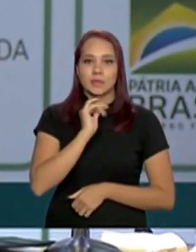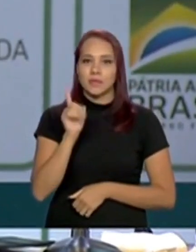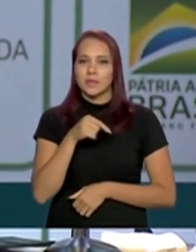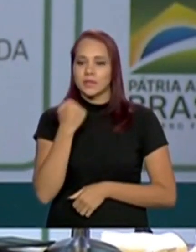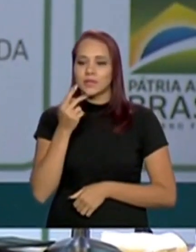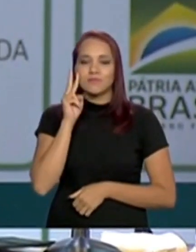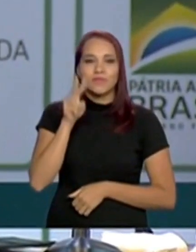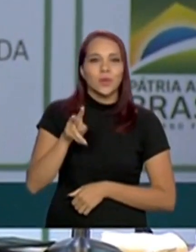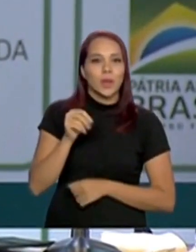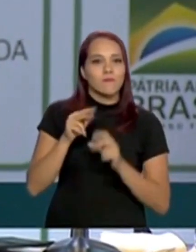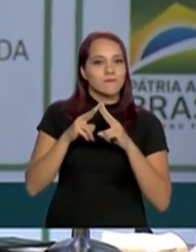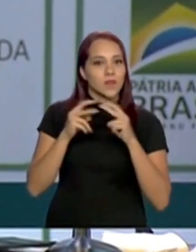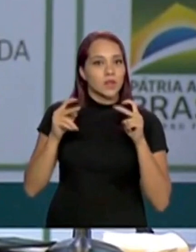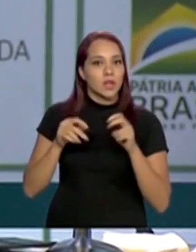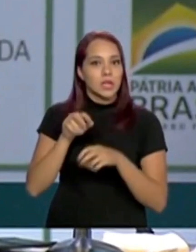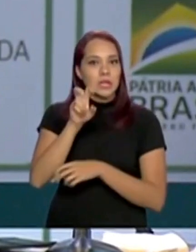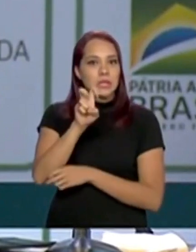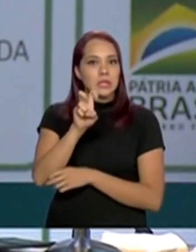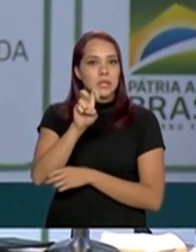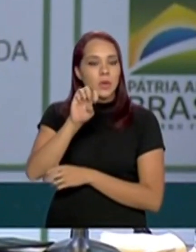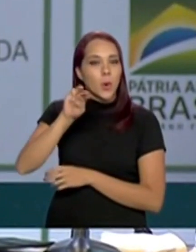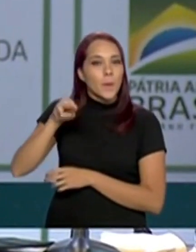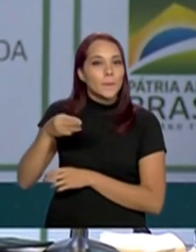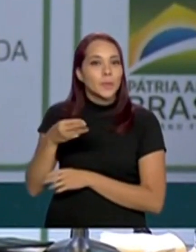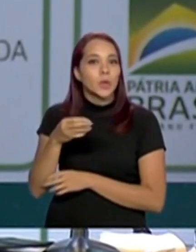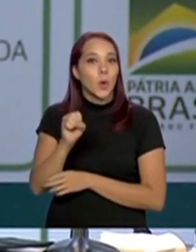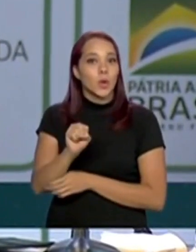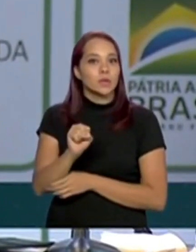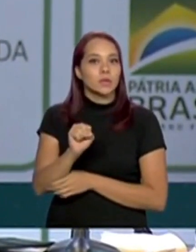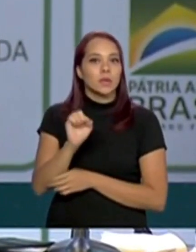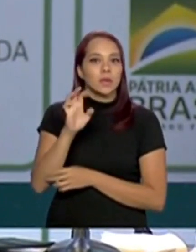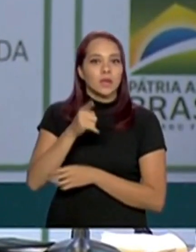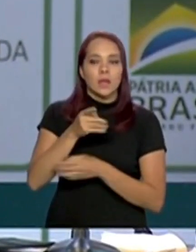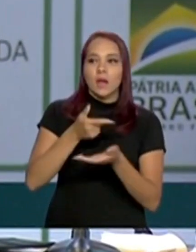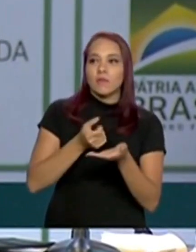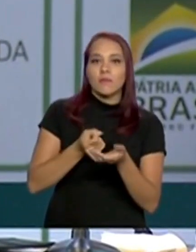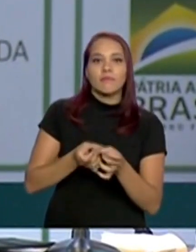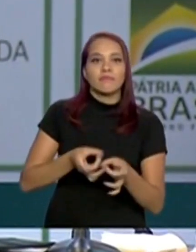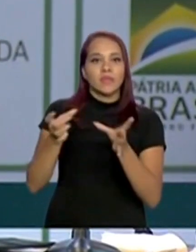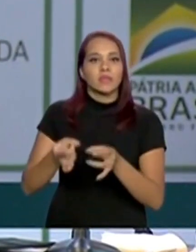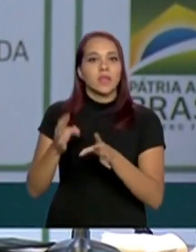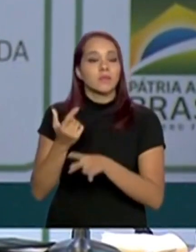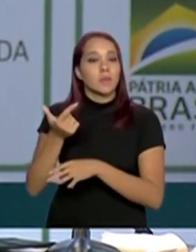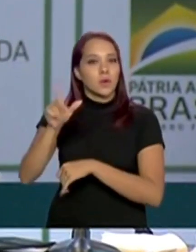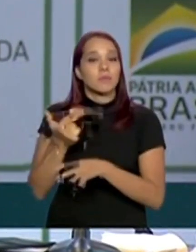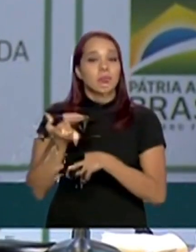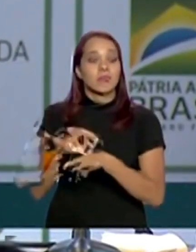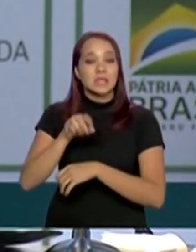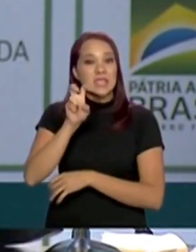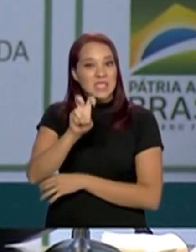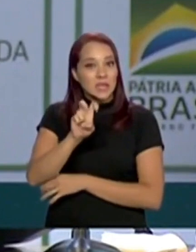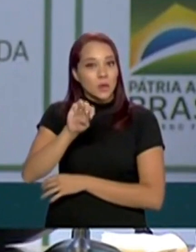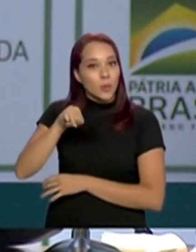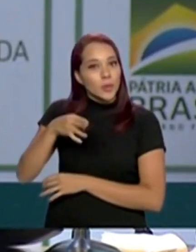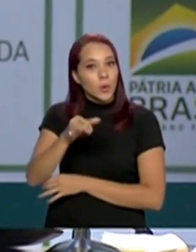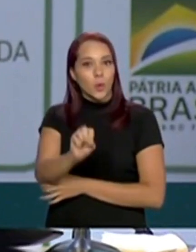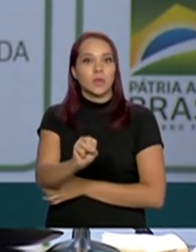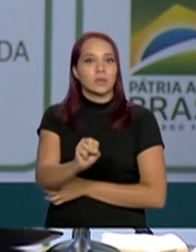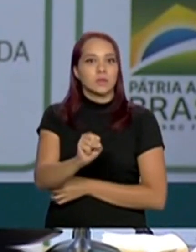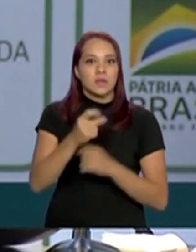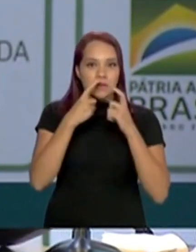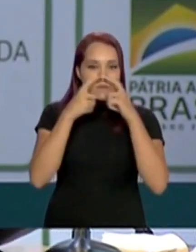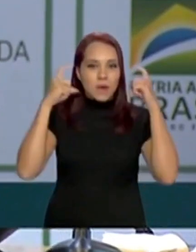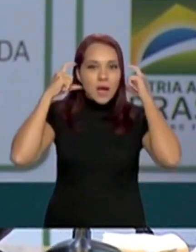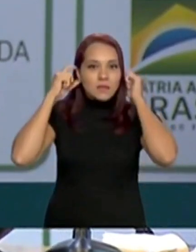apreendemos em Santa Catarina 5 milhões de máscaras que estavam sendo exportadas. 5 milhões de máscaras. Entre hoje,